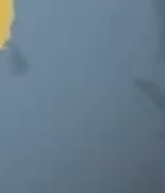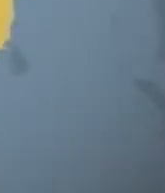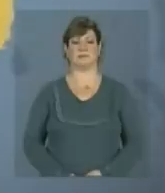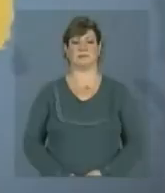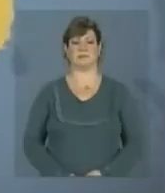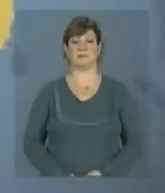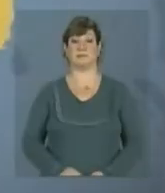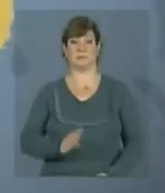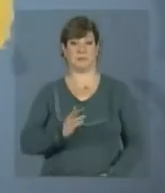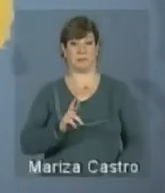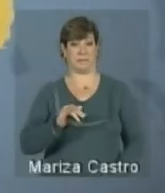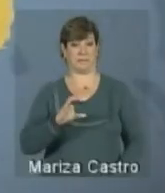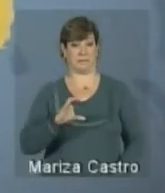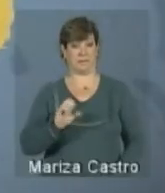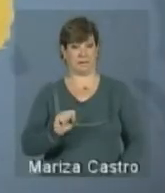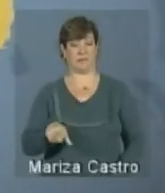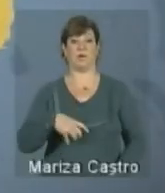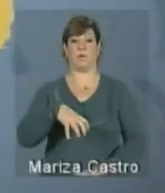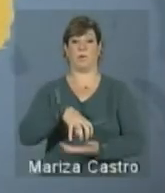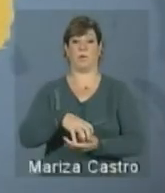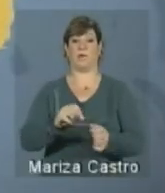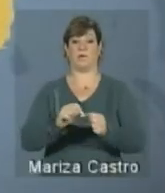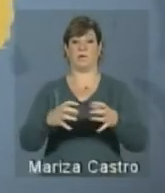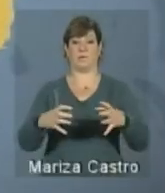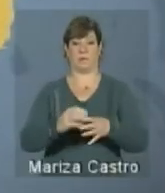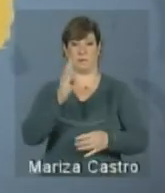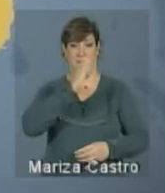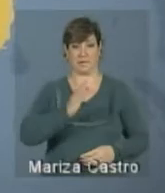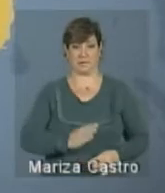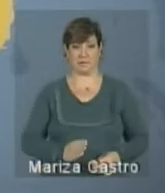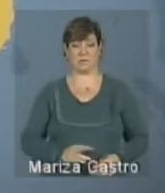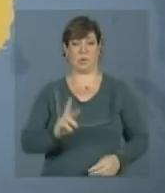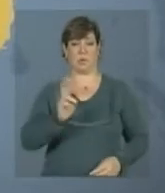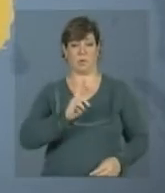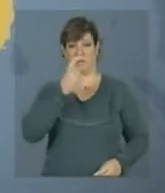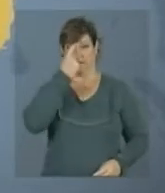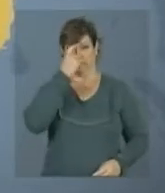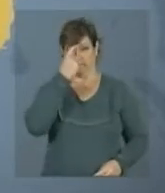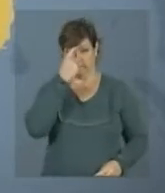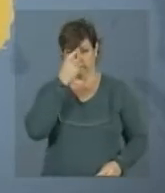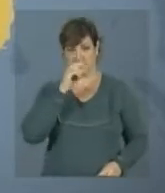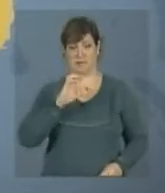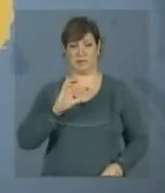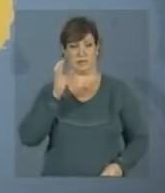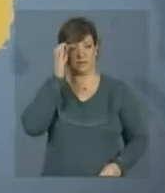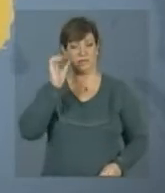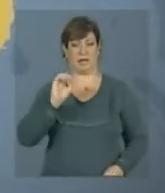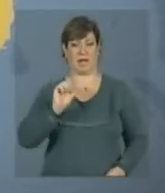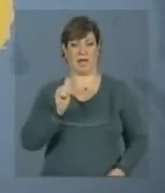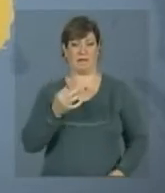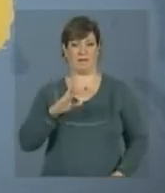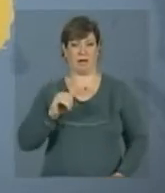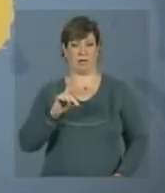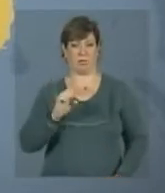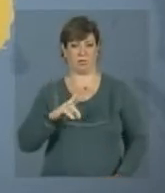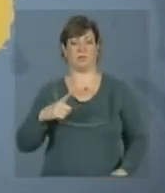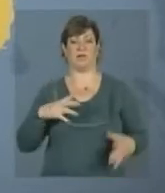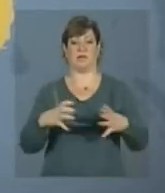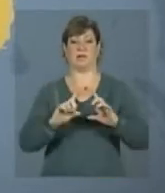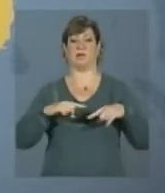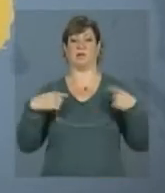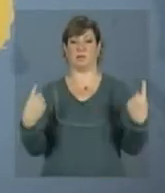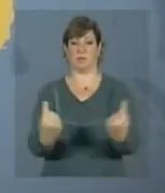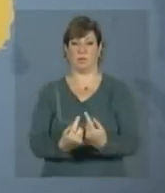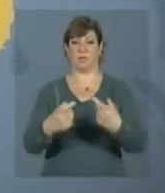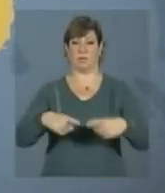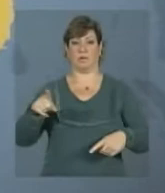O BRICS, grupo formado pelo Brasil, Rússia, Índia, China e África do Sul, se reúne para a quarta cúpula em Nova Delhi. A